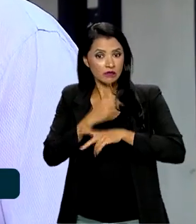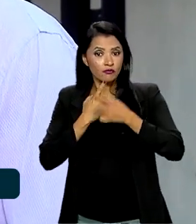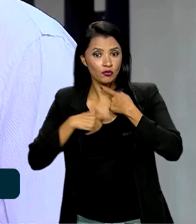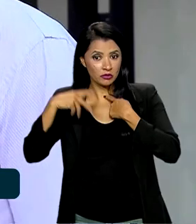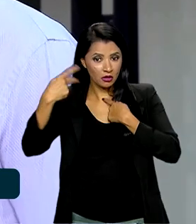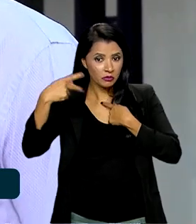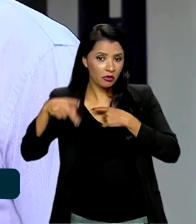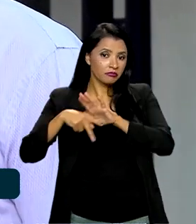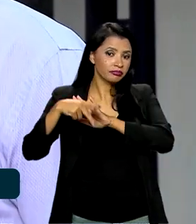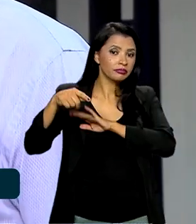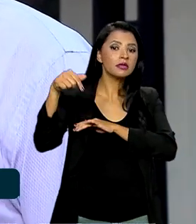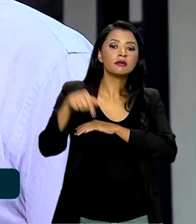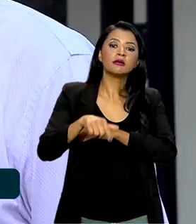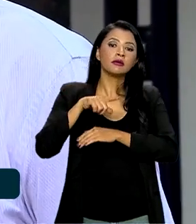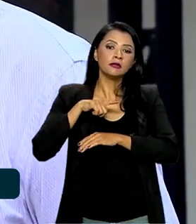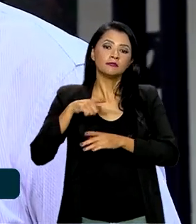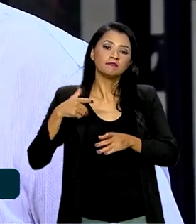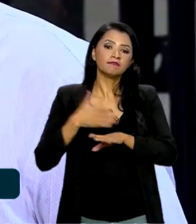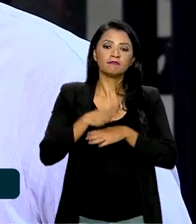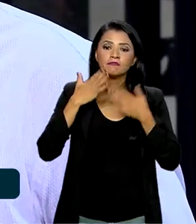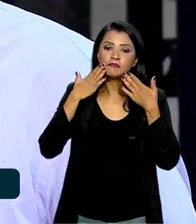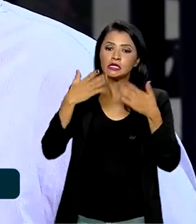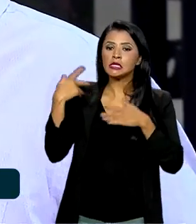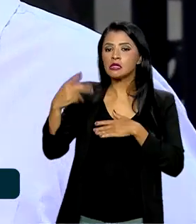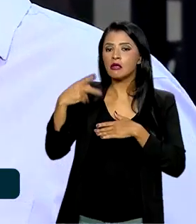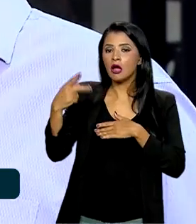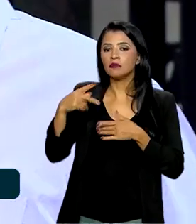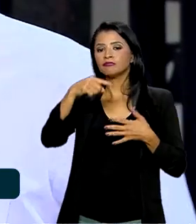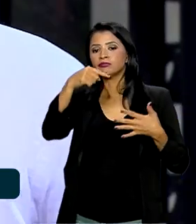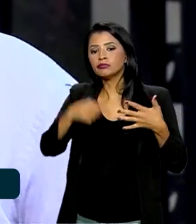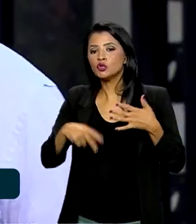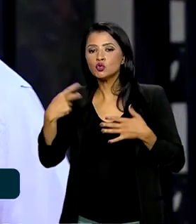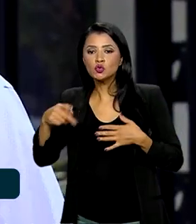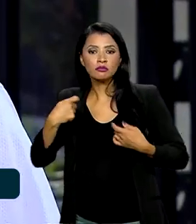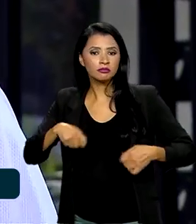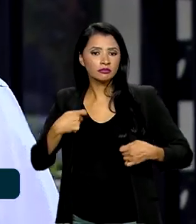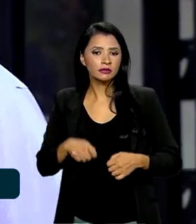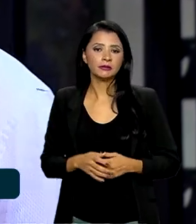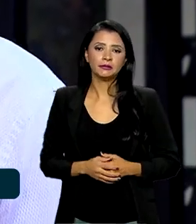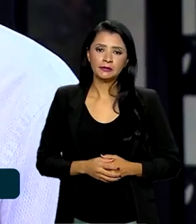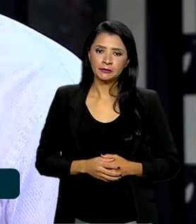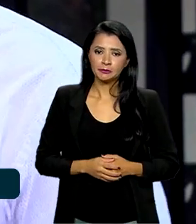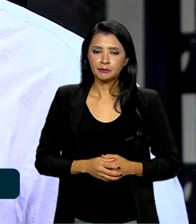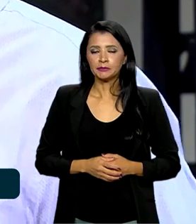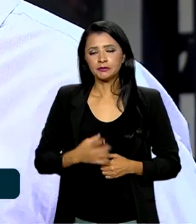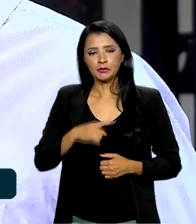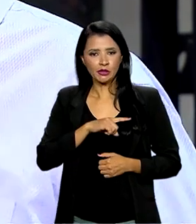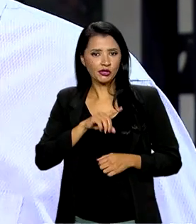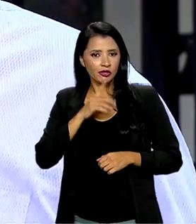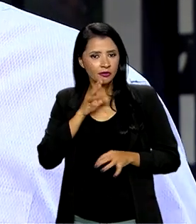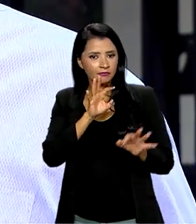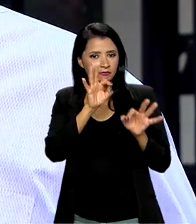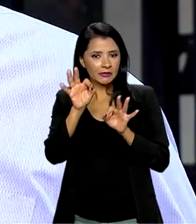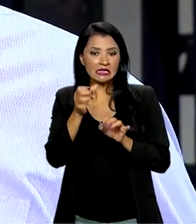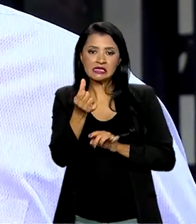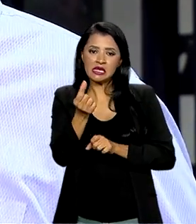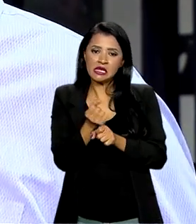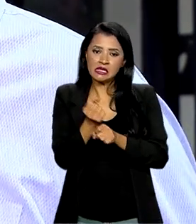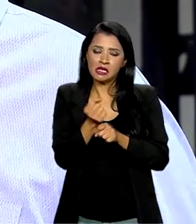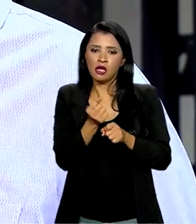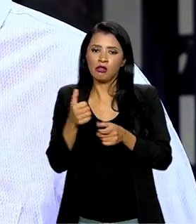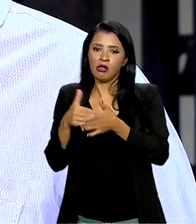das pessoas em apresentar suas demandas? Olha, nós vivenciamos seis anos de